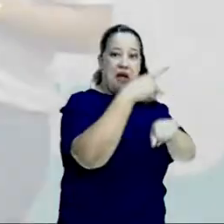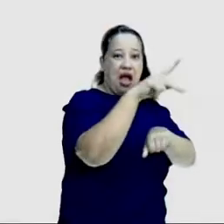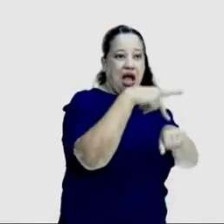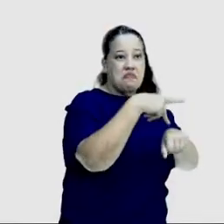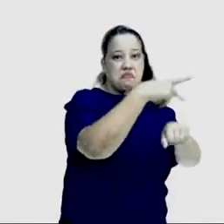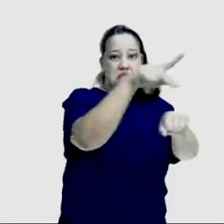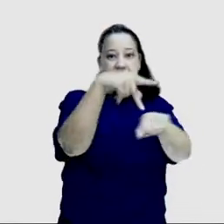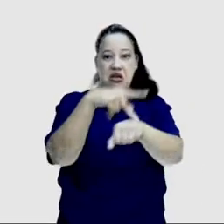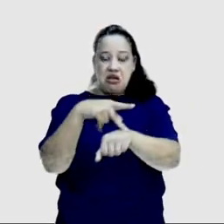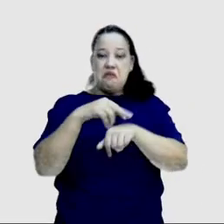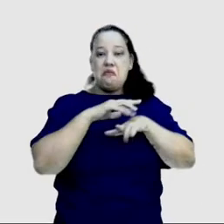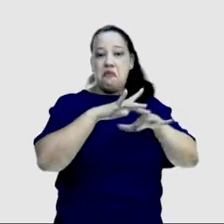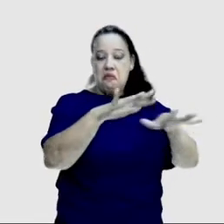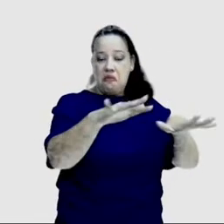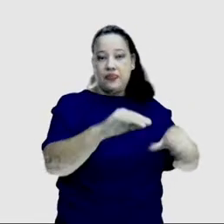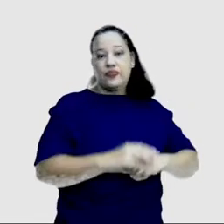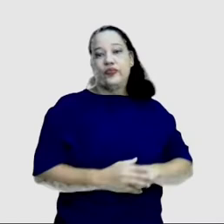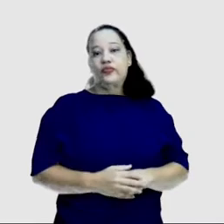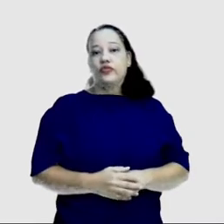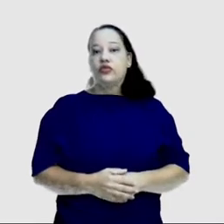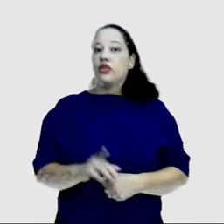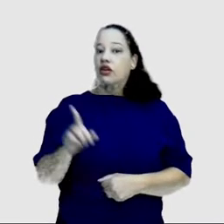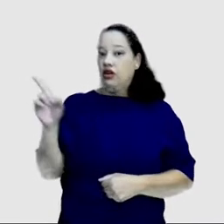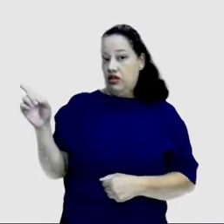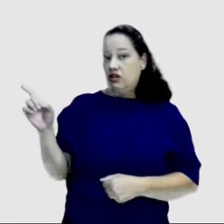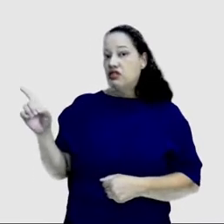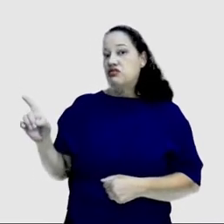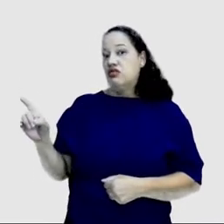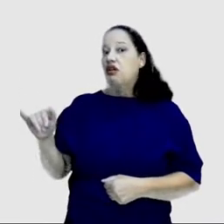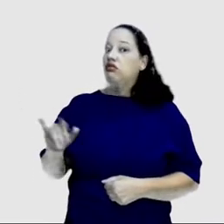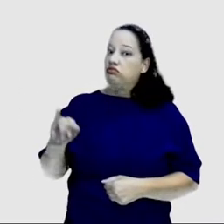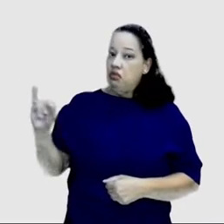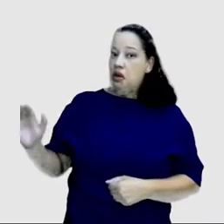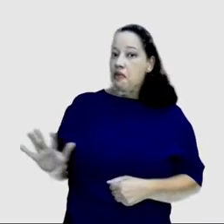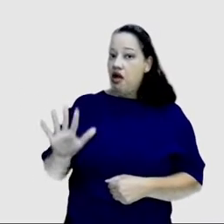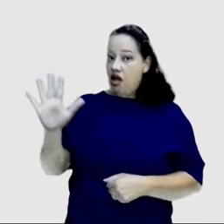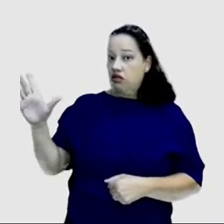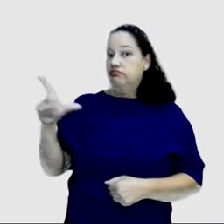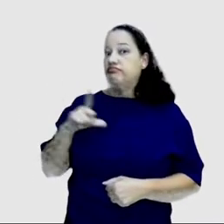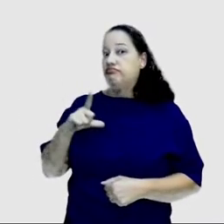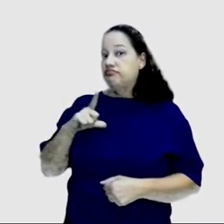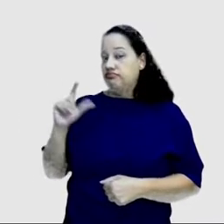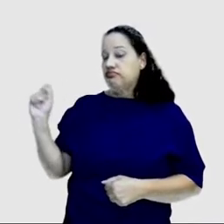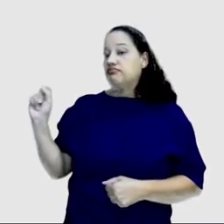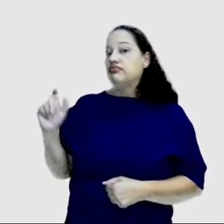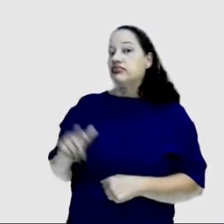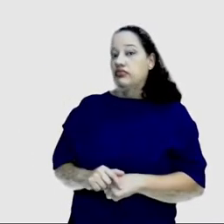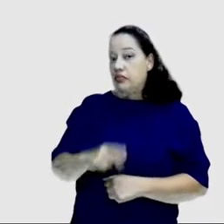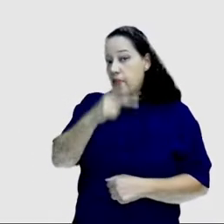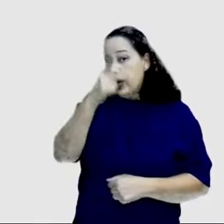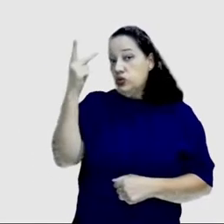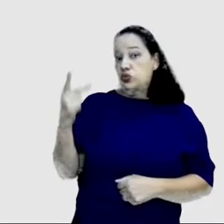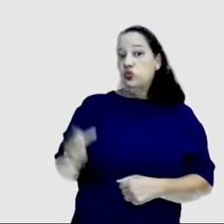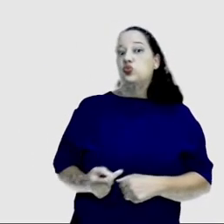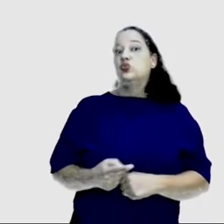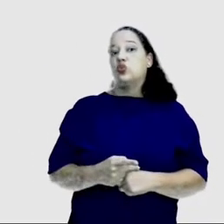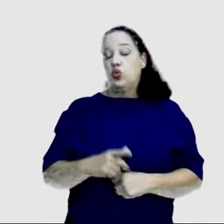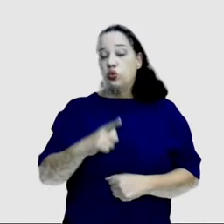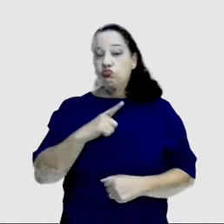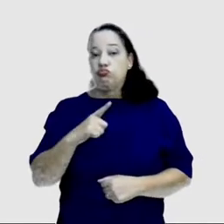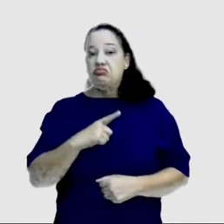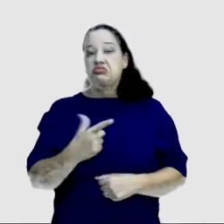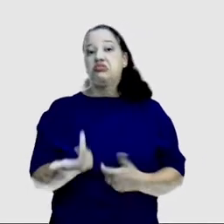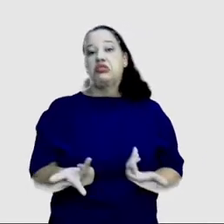Trago aqui uma imagem bem sofrida de um deslocamento de pessoas com mercadorias e mercadorias.